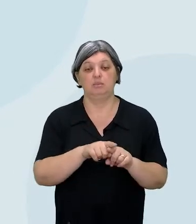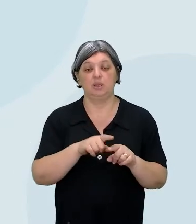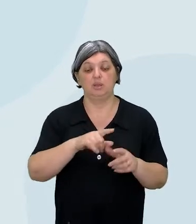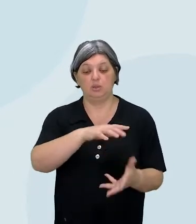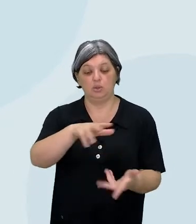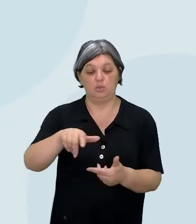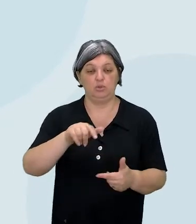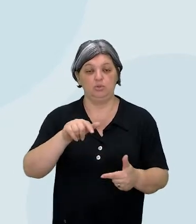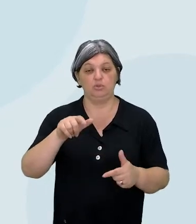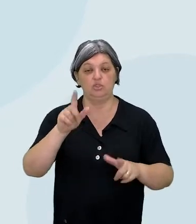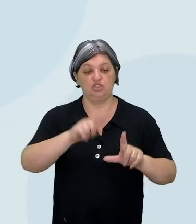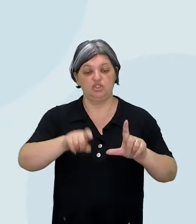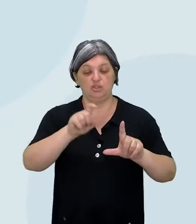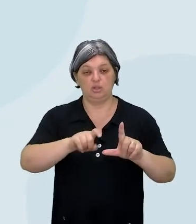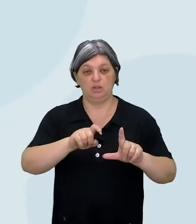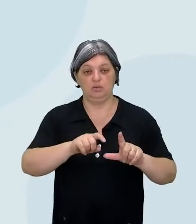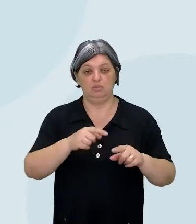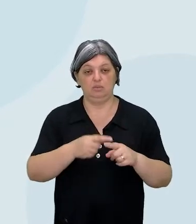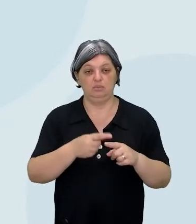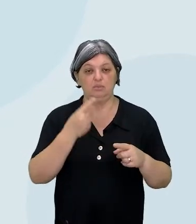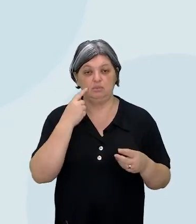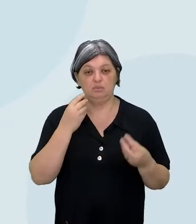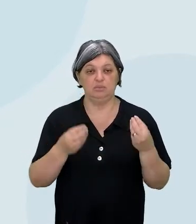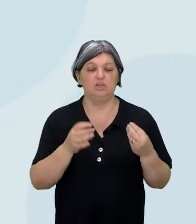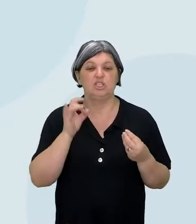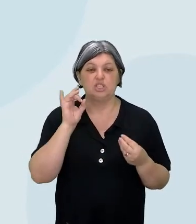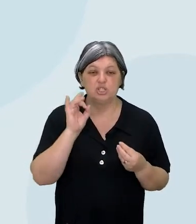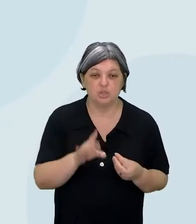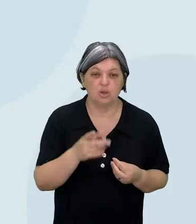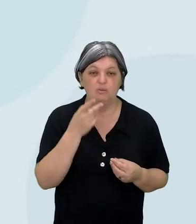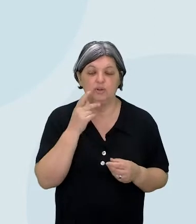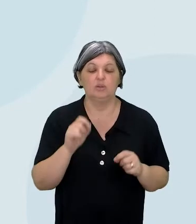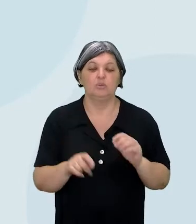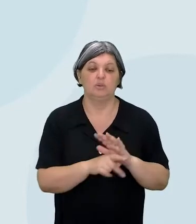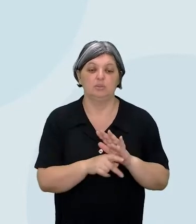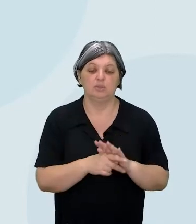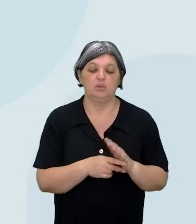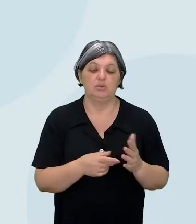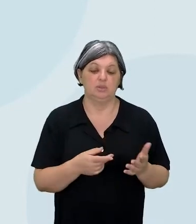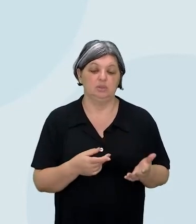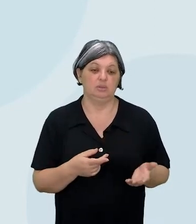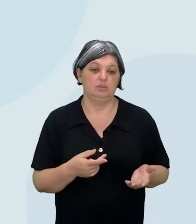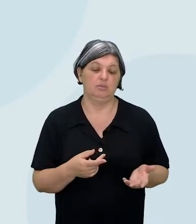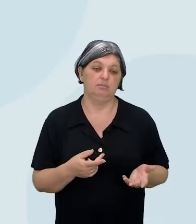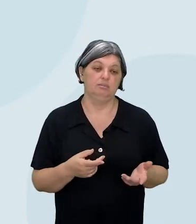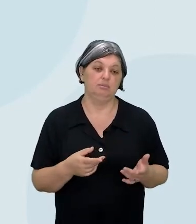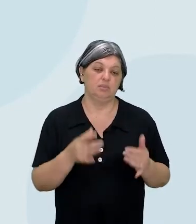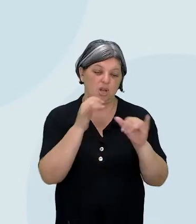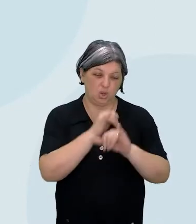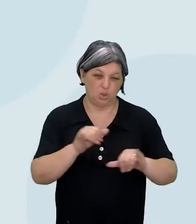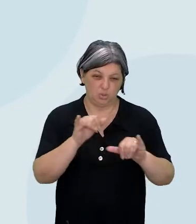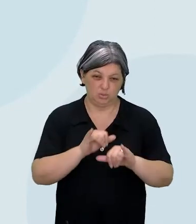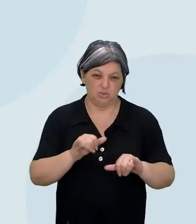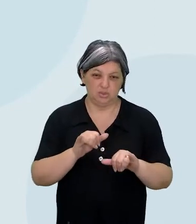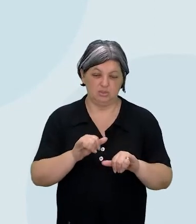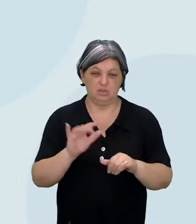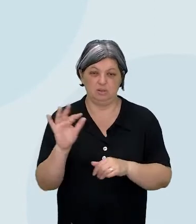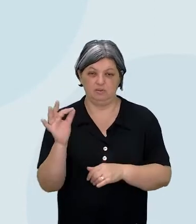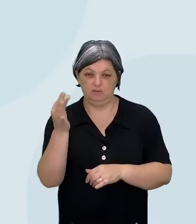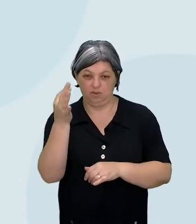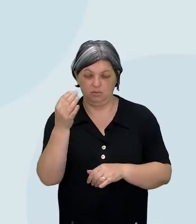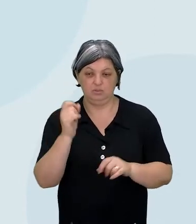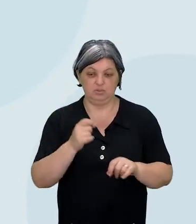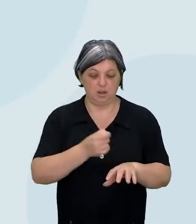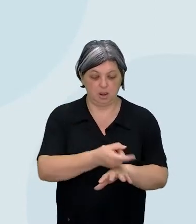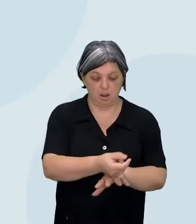que quando a gente fale de fake news, a gente não esteja só falando sobre o fenômeno de notícias falsas, porque como a gente viu,